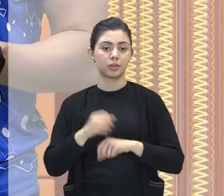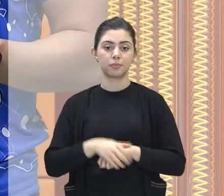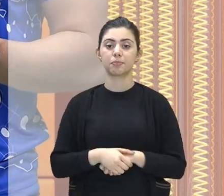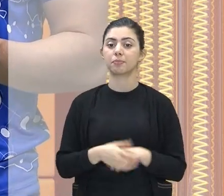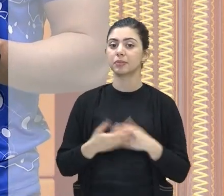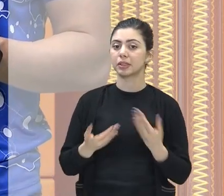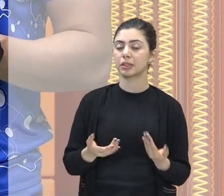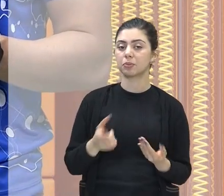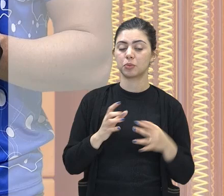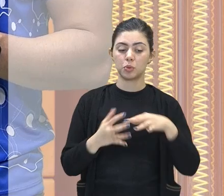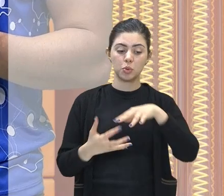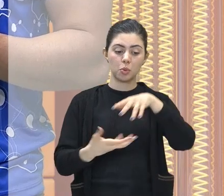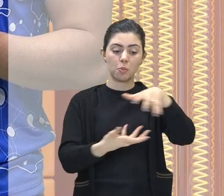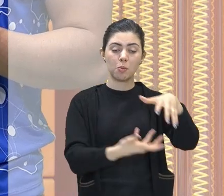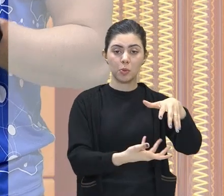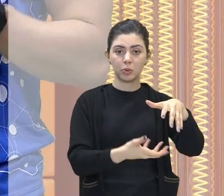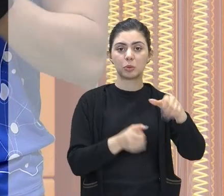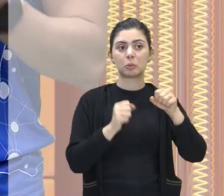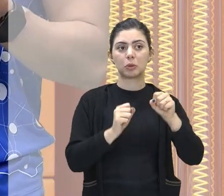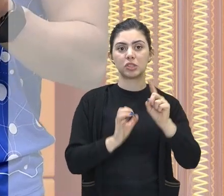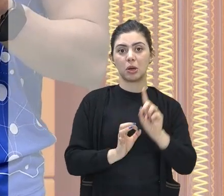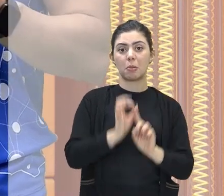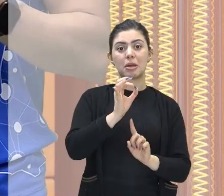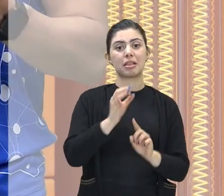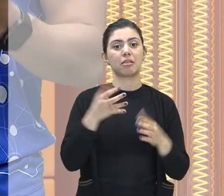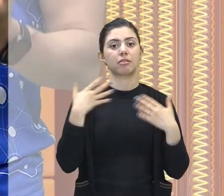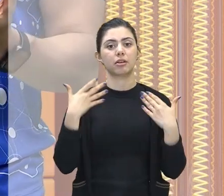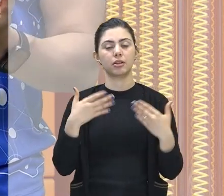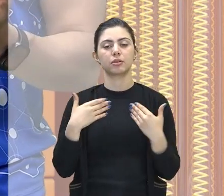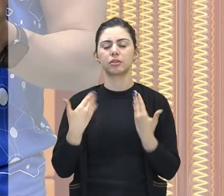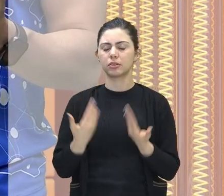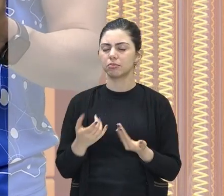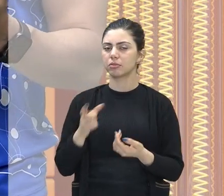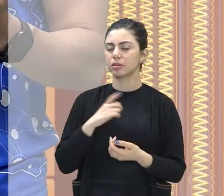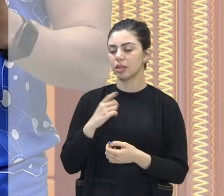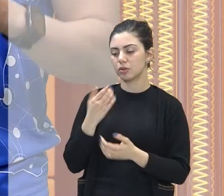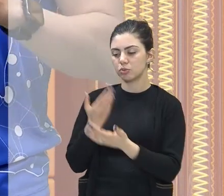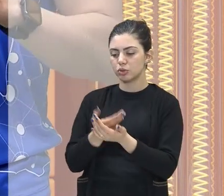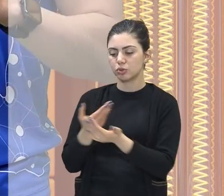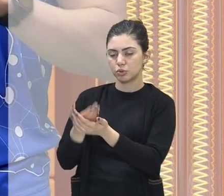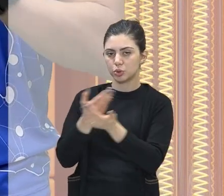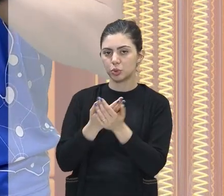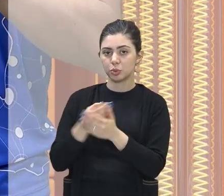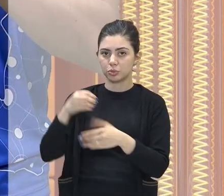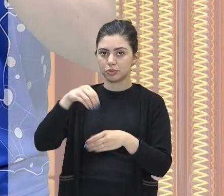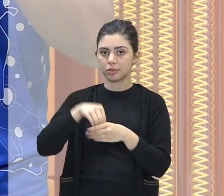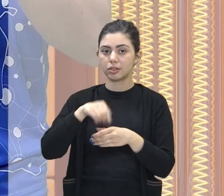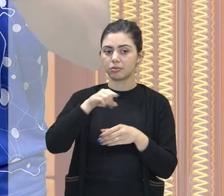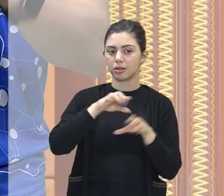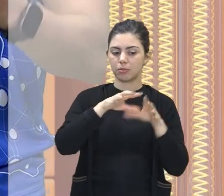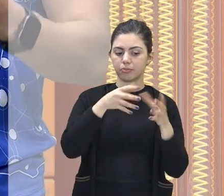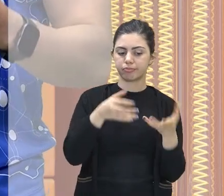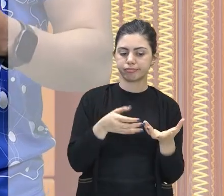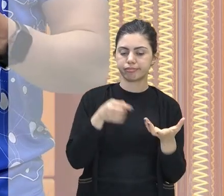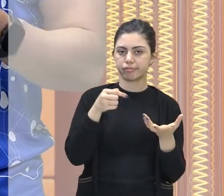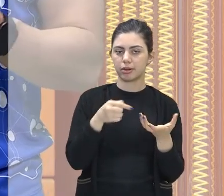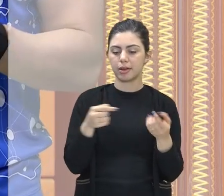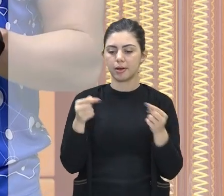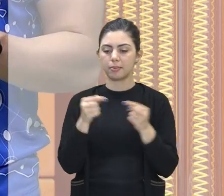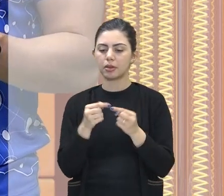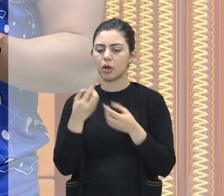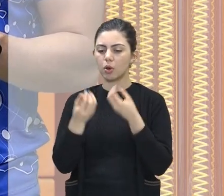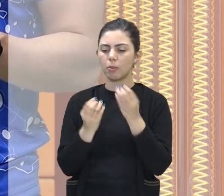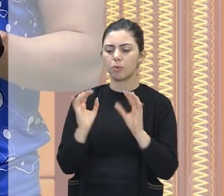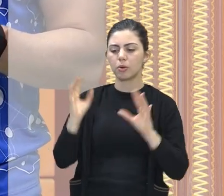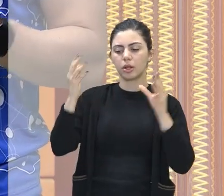do aquecimento global. E os estudos que estão sendo realizados na Antártica relacionados às mudanças climáticas